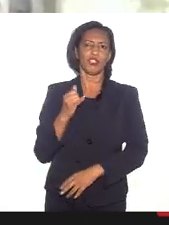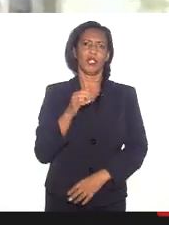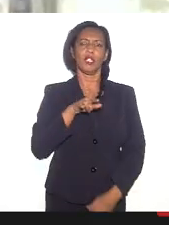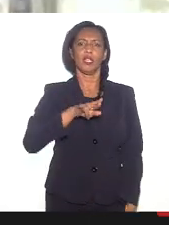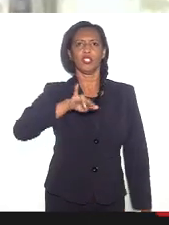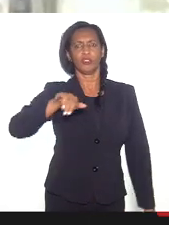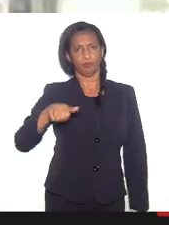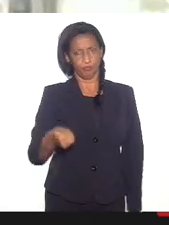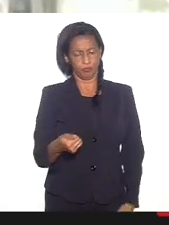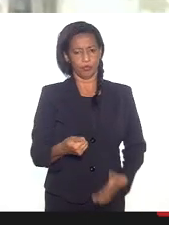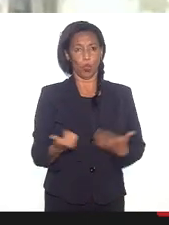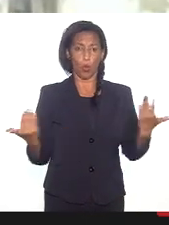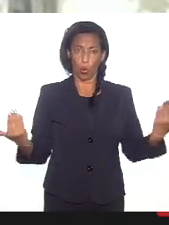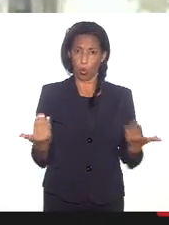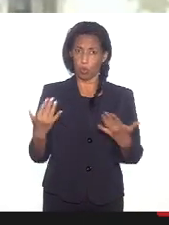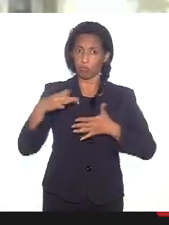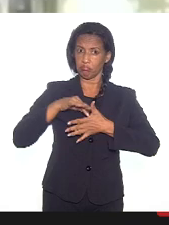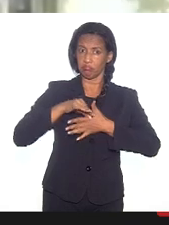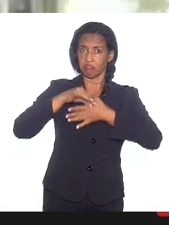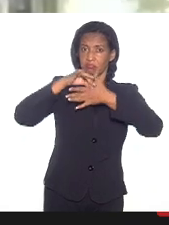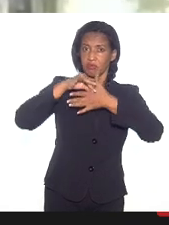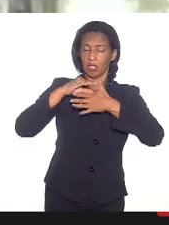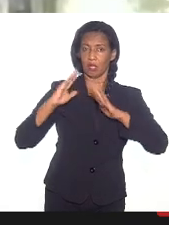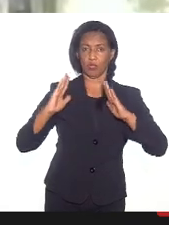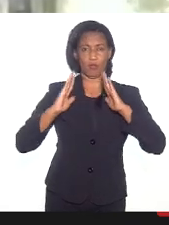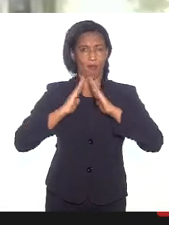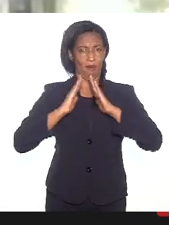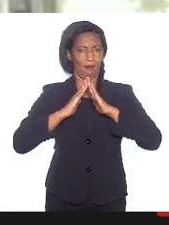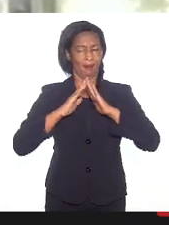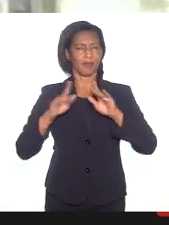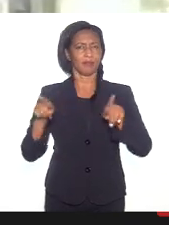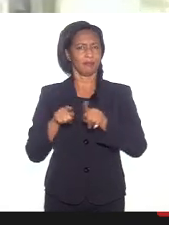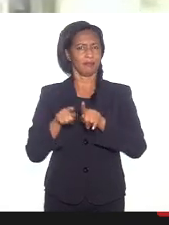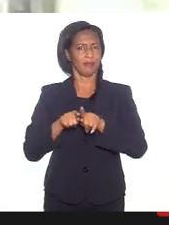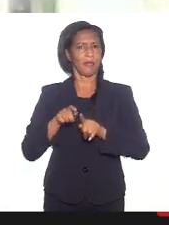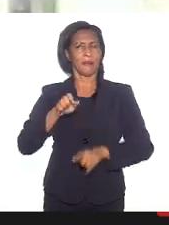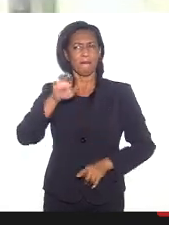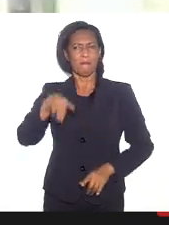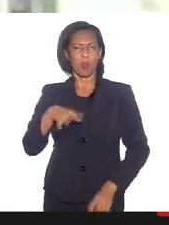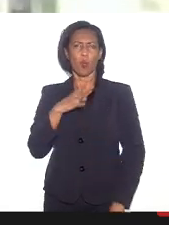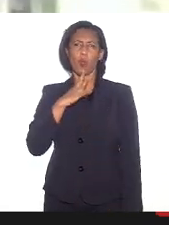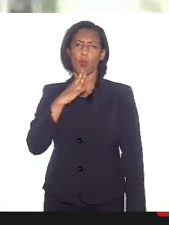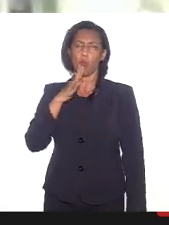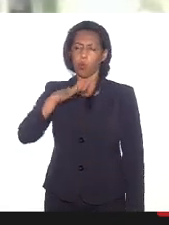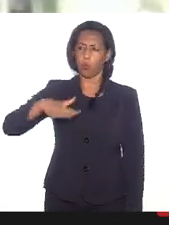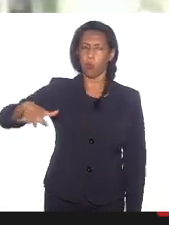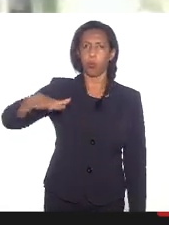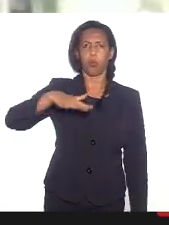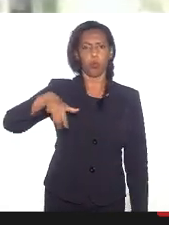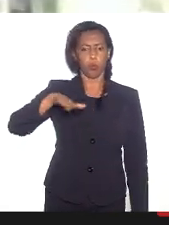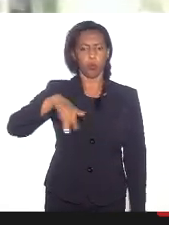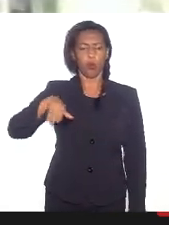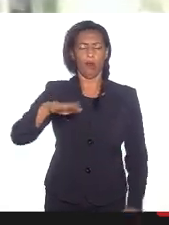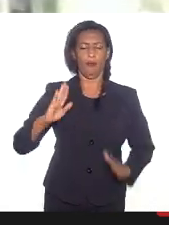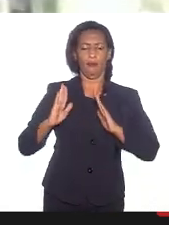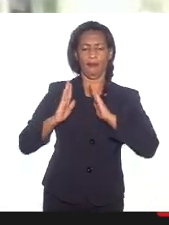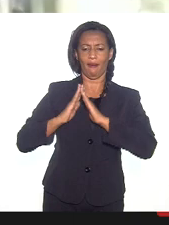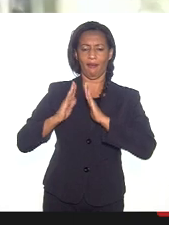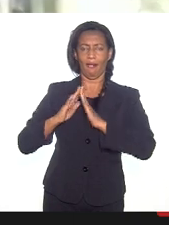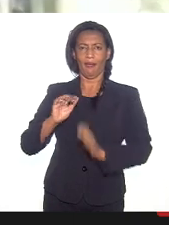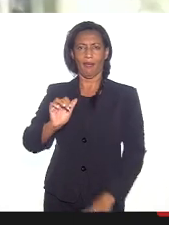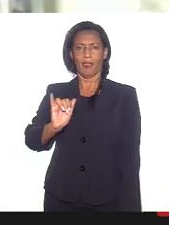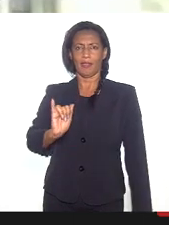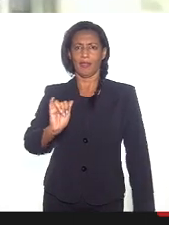Hoje, estou à frente de uma casa também bem conhecida, que é o Ileu Moliossum, casa da